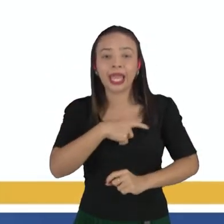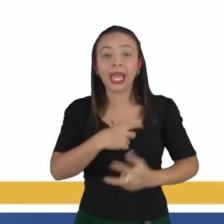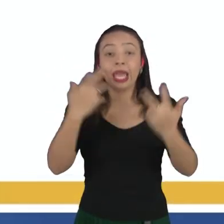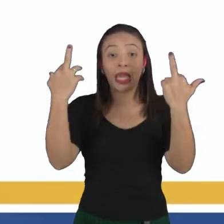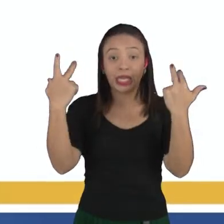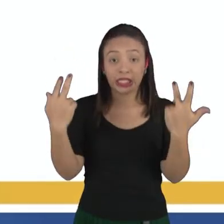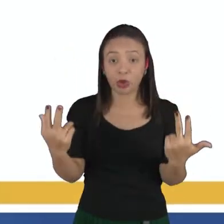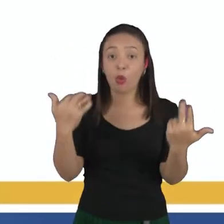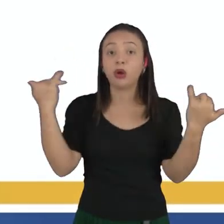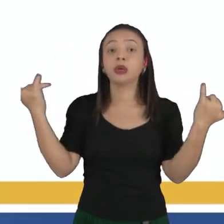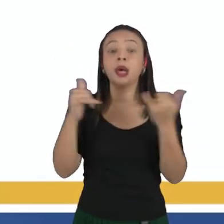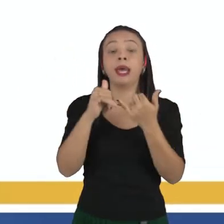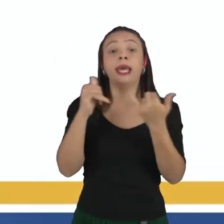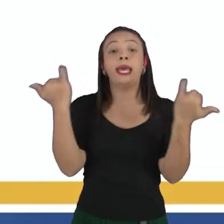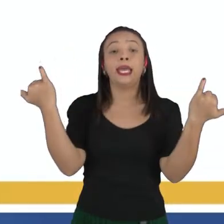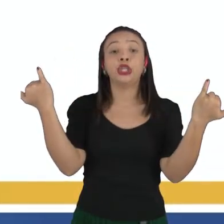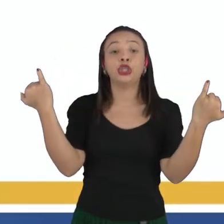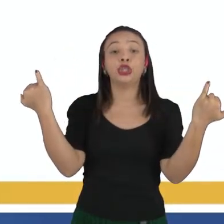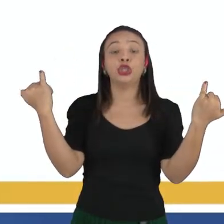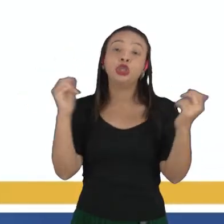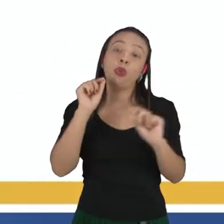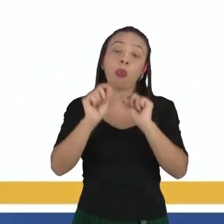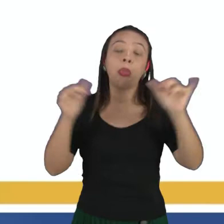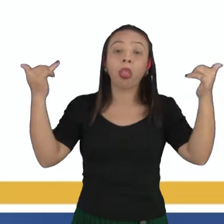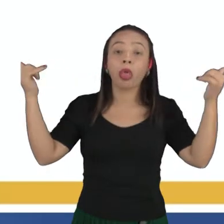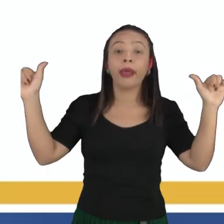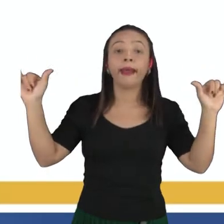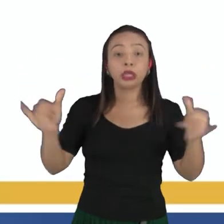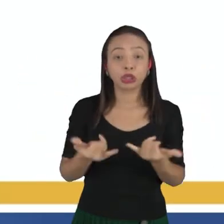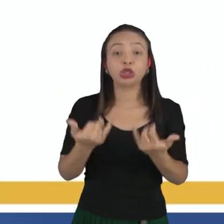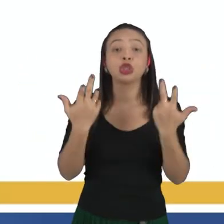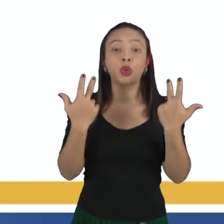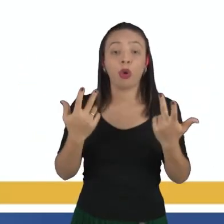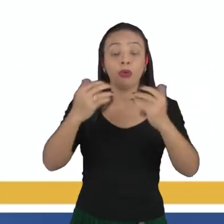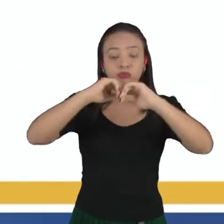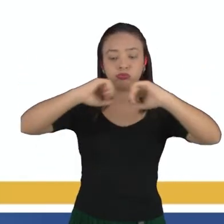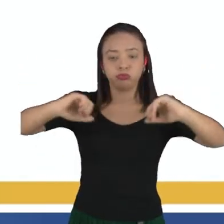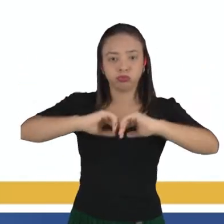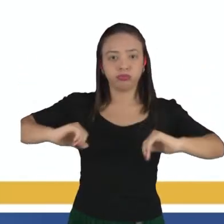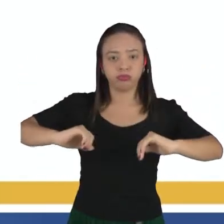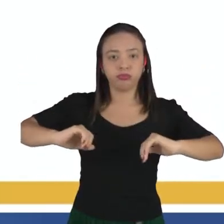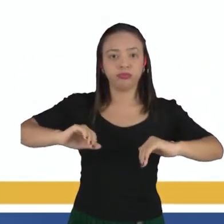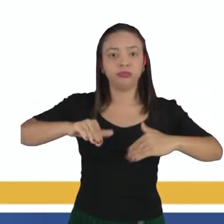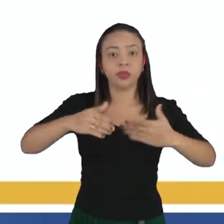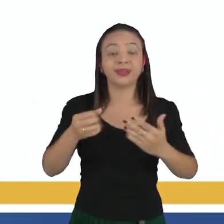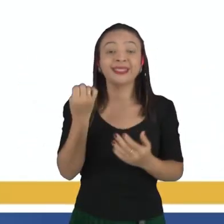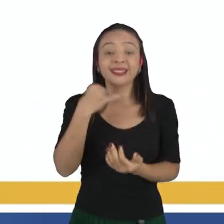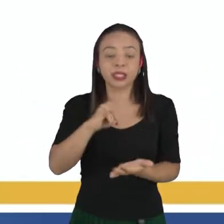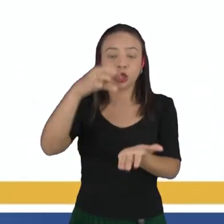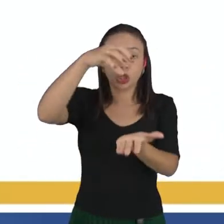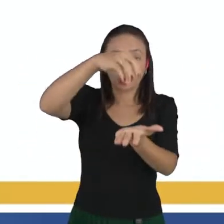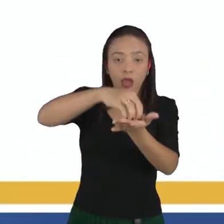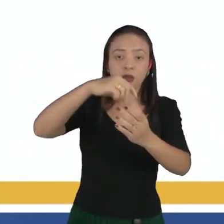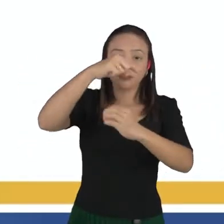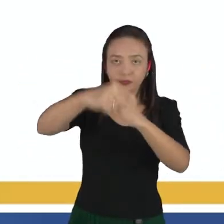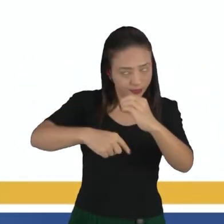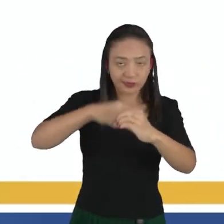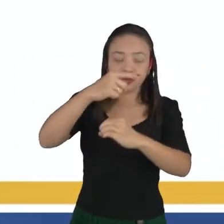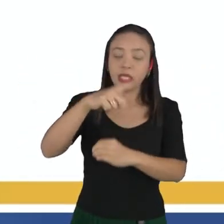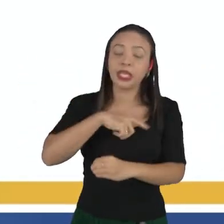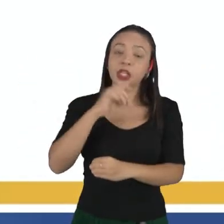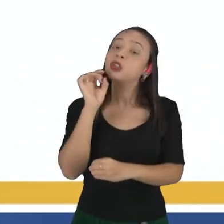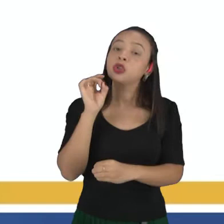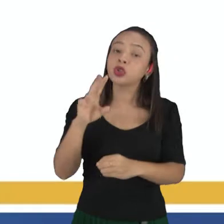estudo da natureza elétrica, da matéria, que cargas iguais se repele. Então se lá no núcleo nós teríamos somente